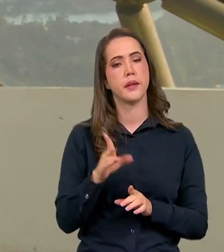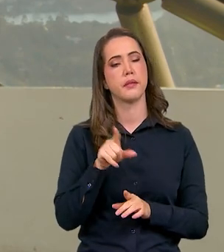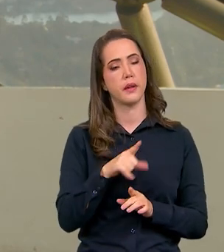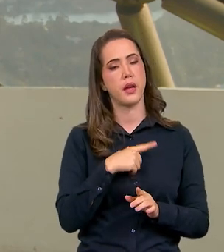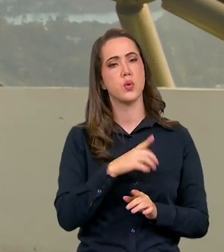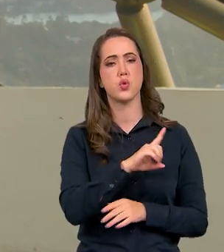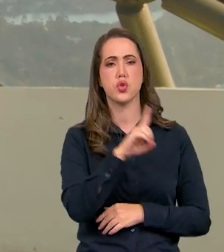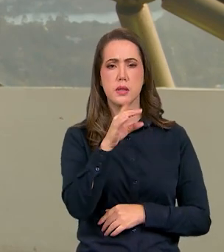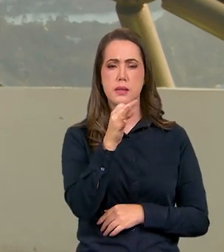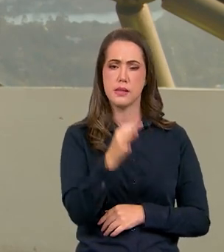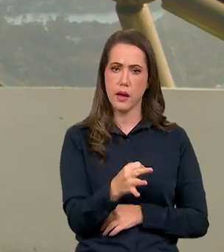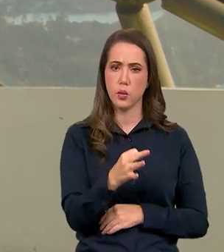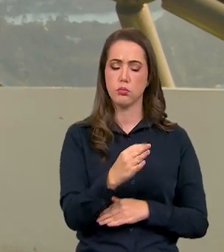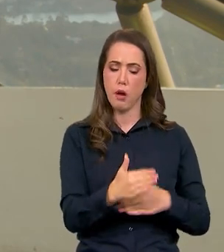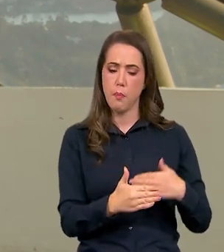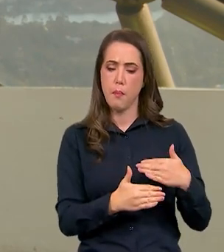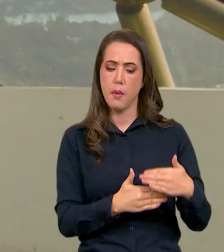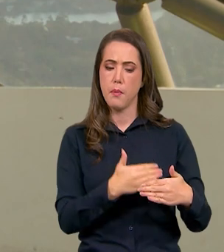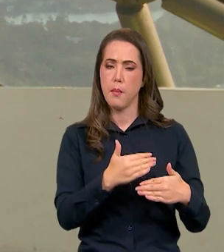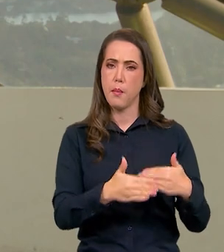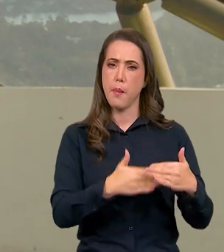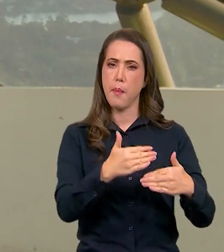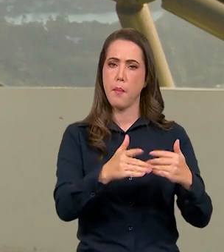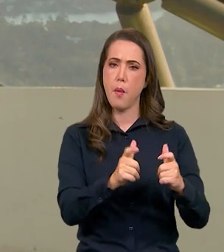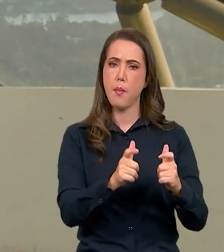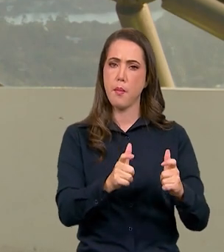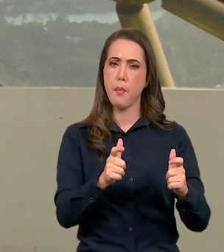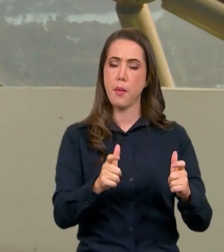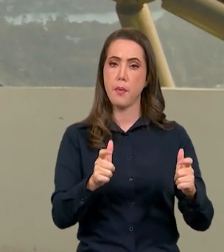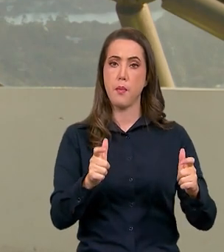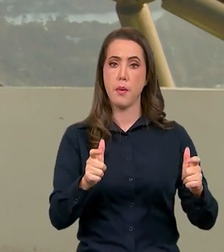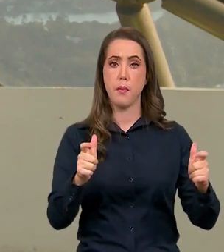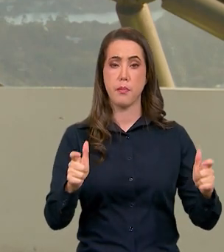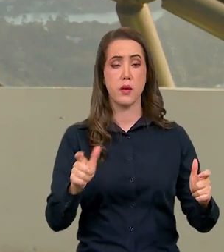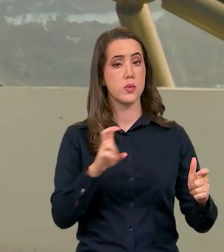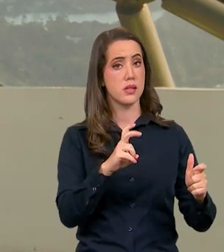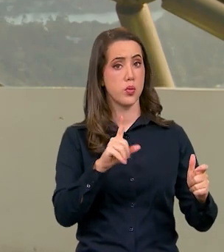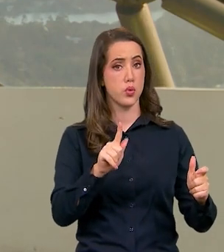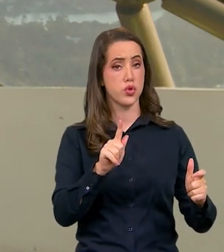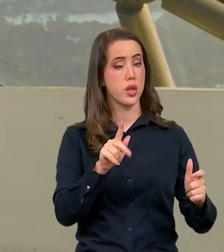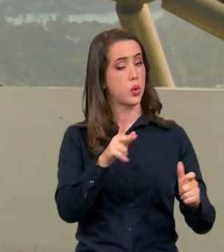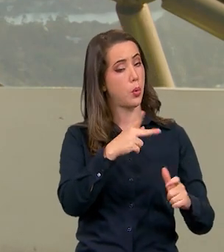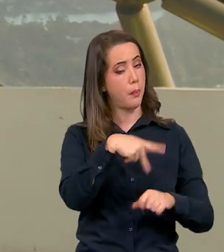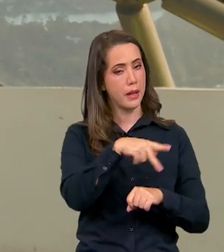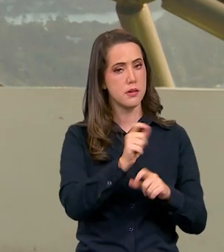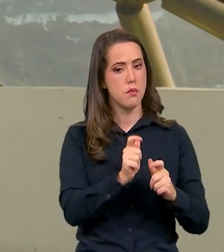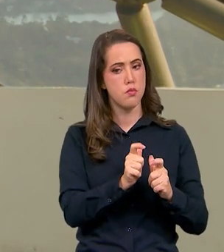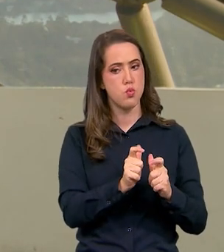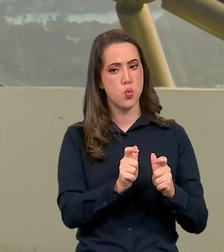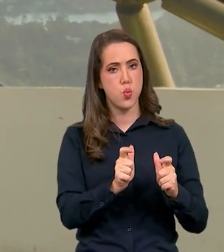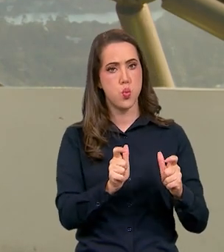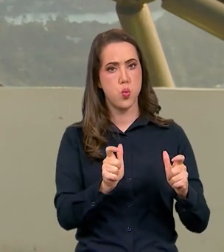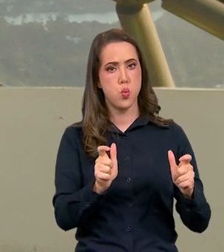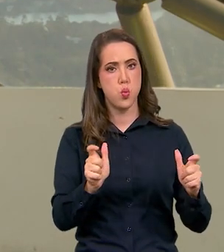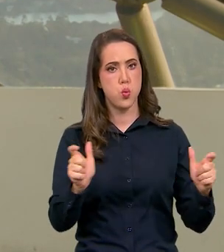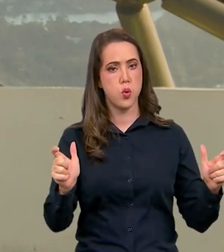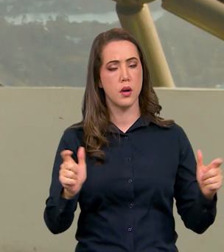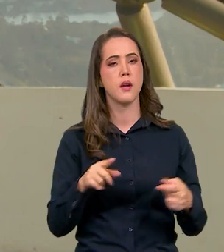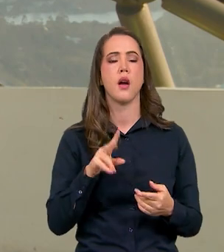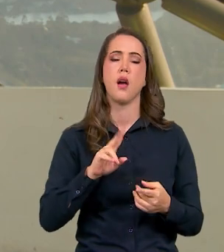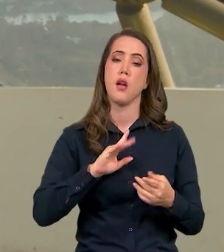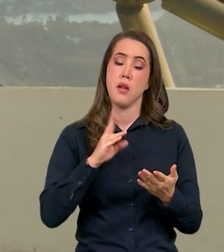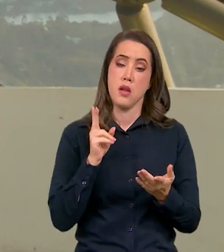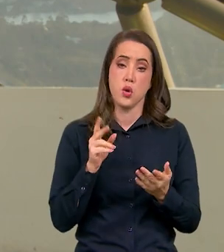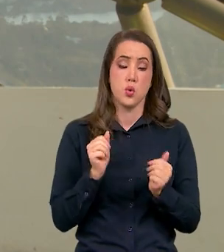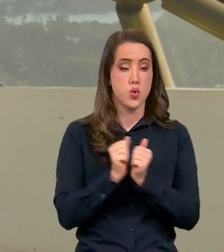anual de expansão onde as operadoras têm que estar implantando. Ao mesmo tempo que vão evoluindo mais cidades com a